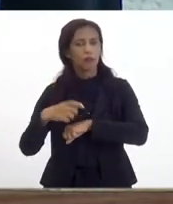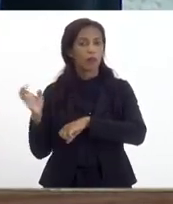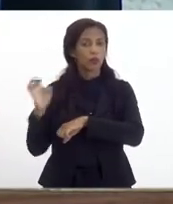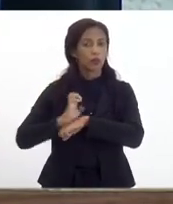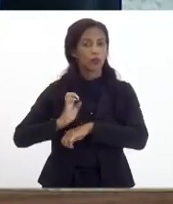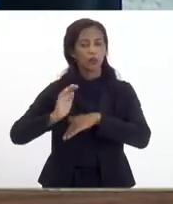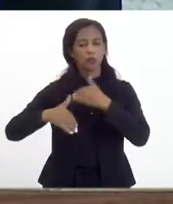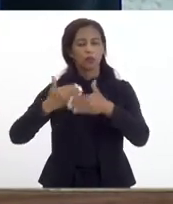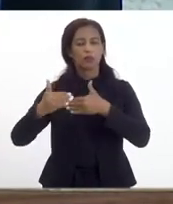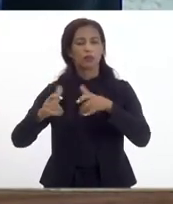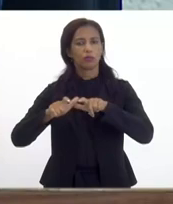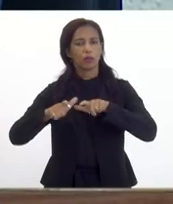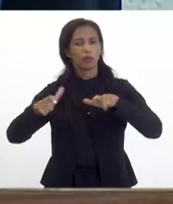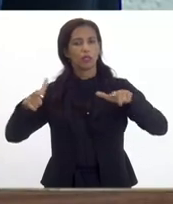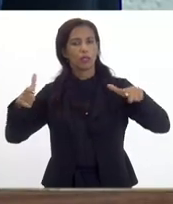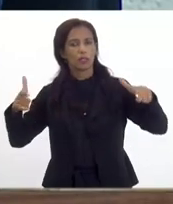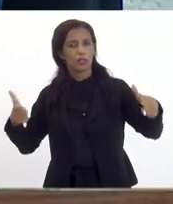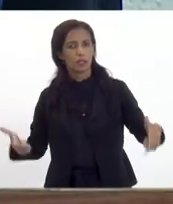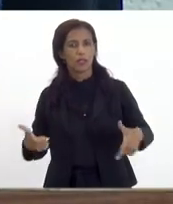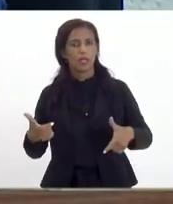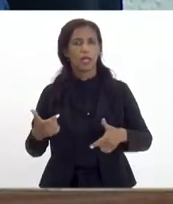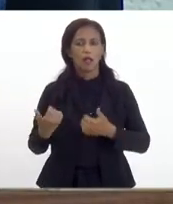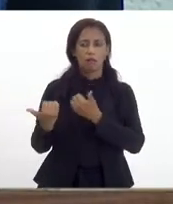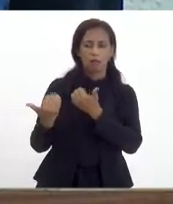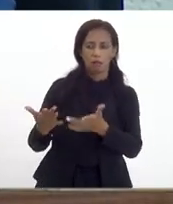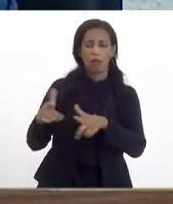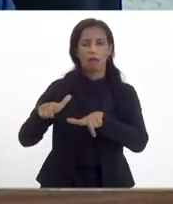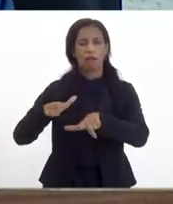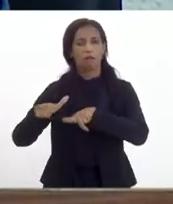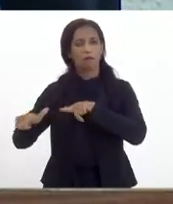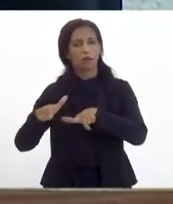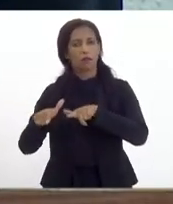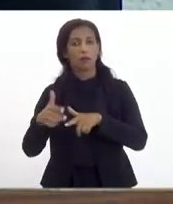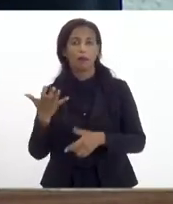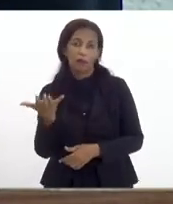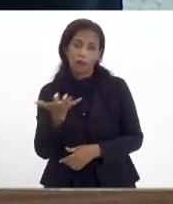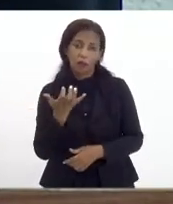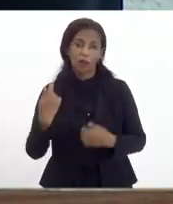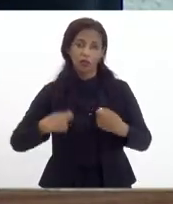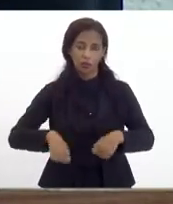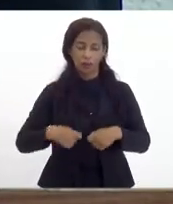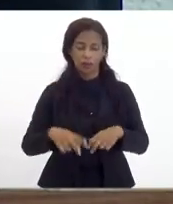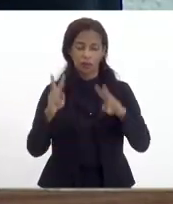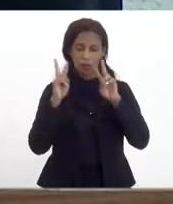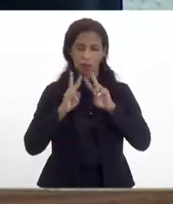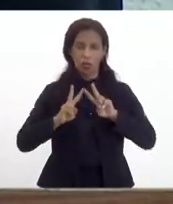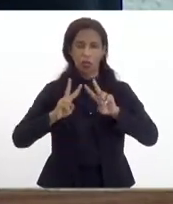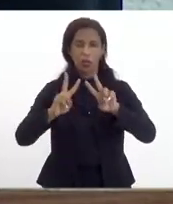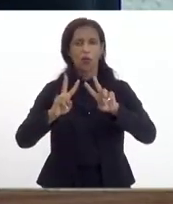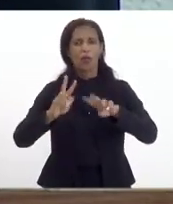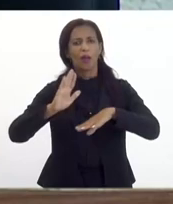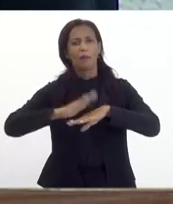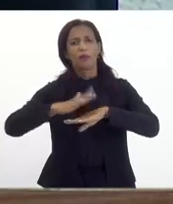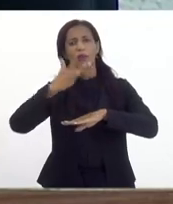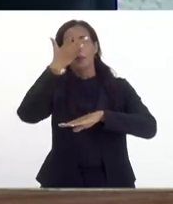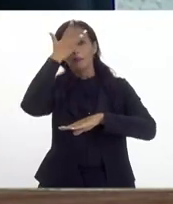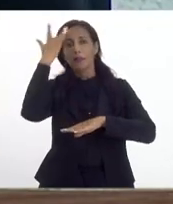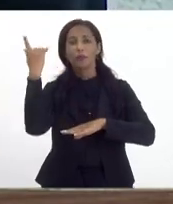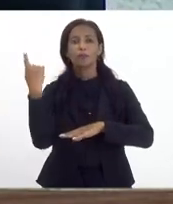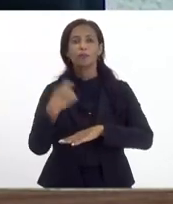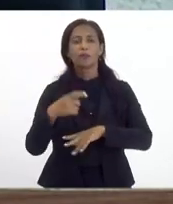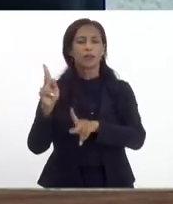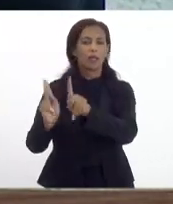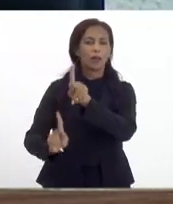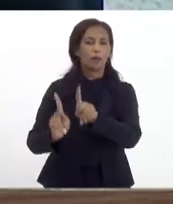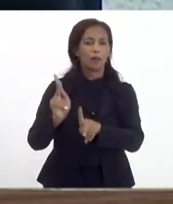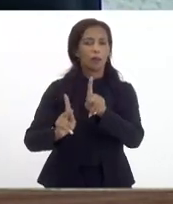voltar a crescer sair da inércia gerar empregos que é isso que a gente precisa e olhar para quem mais precisa que é a